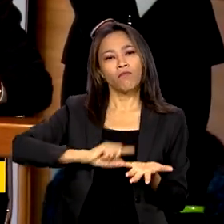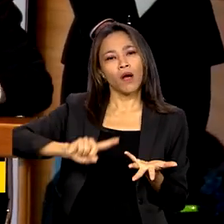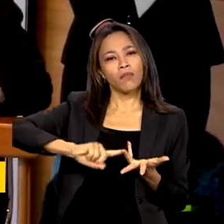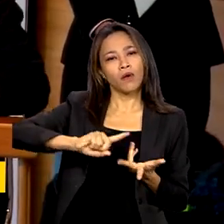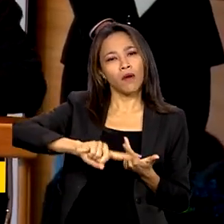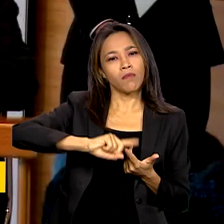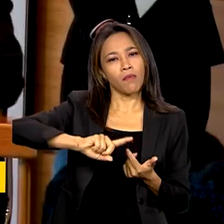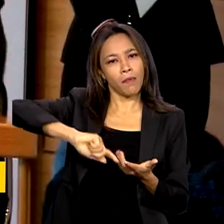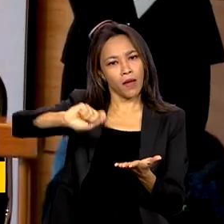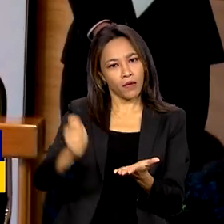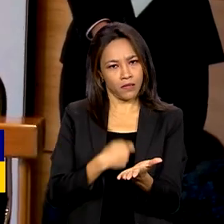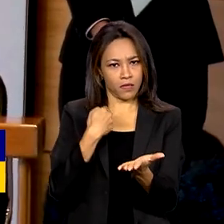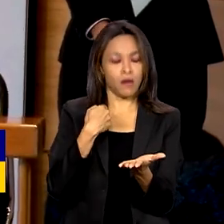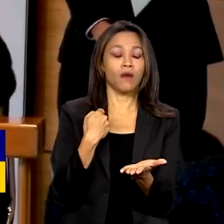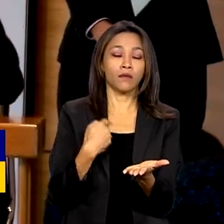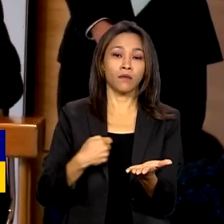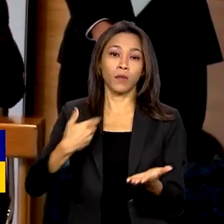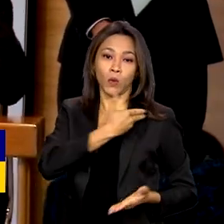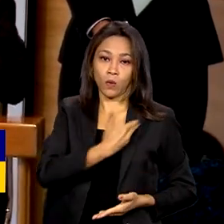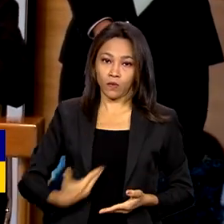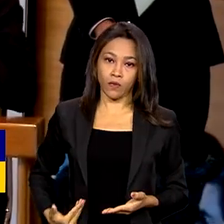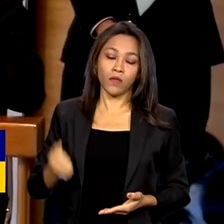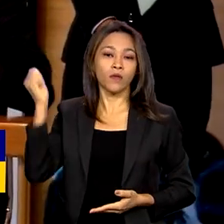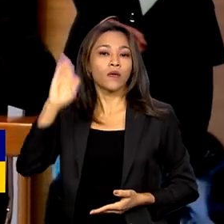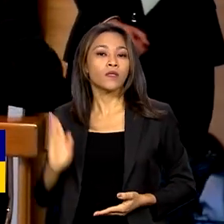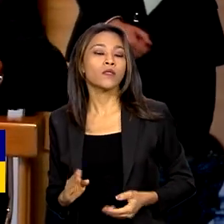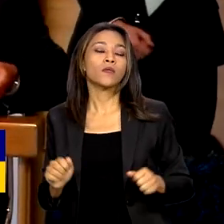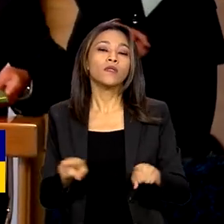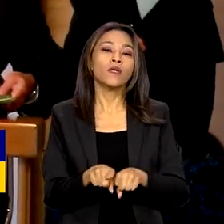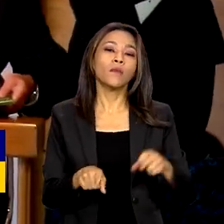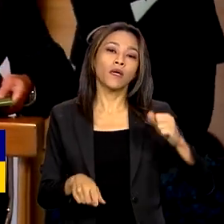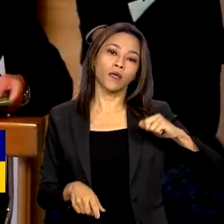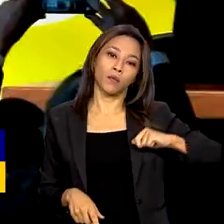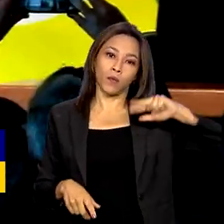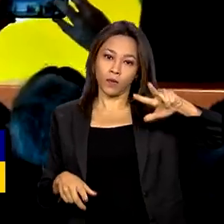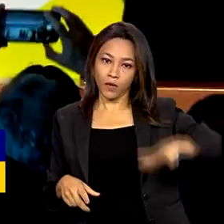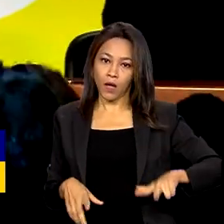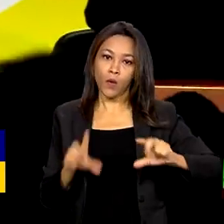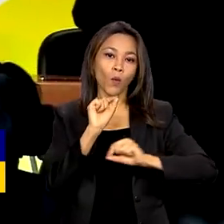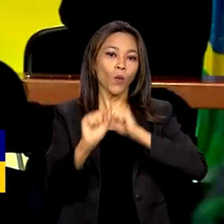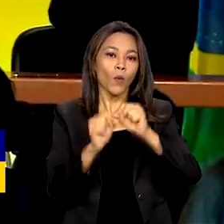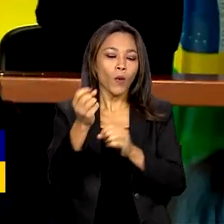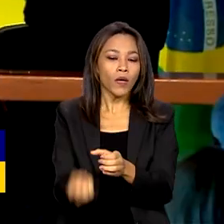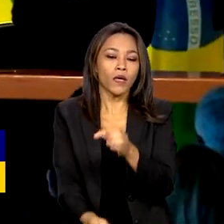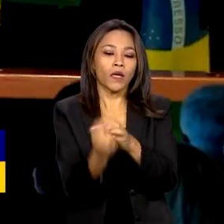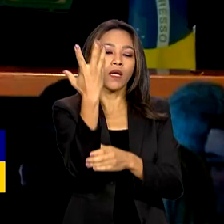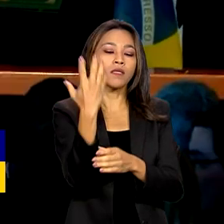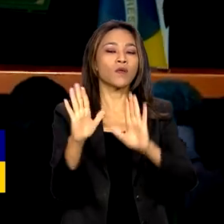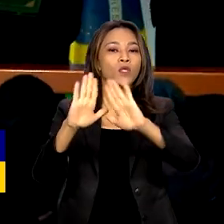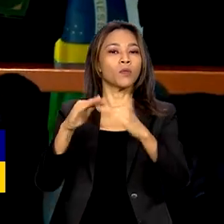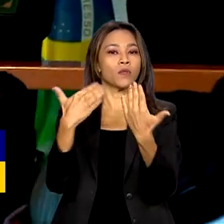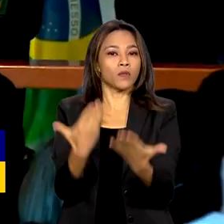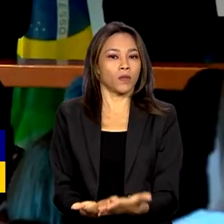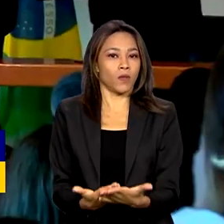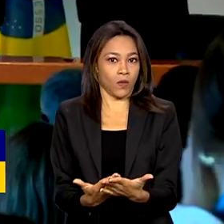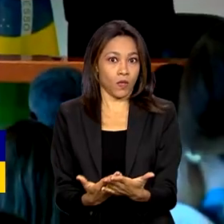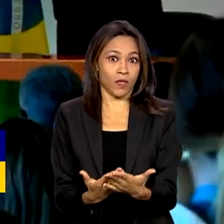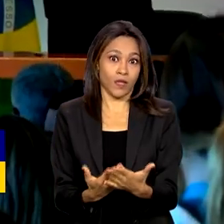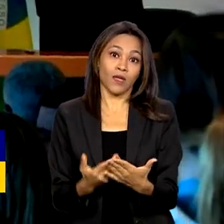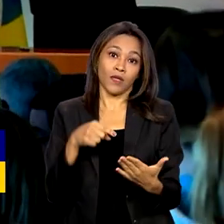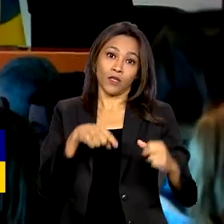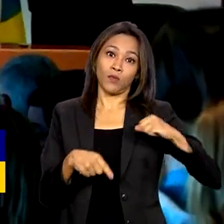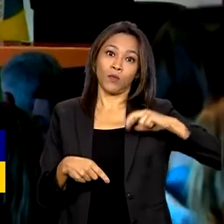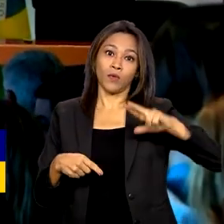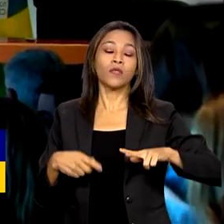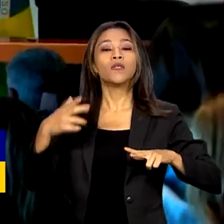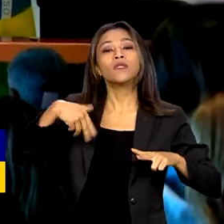assinados pelo governo do Brasil e autoridades portuguesas, está a criação da Escola Portuguesa de São Paulo e a